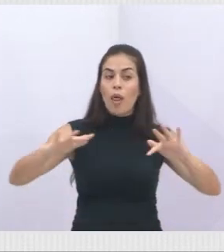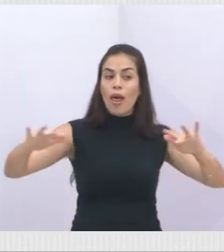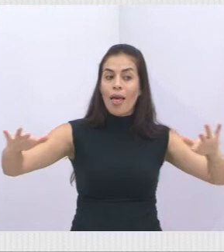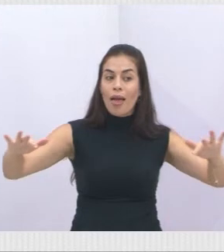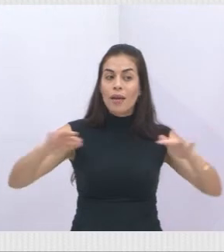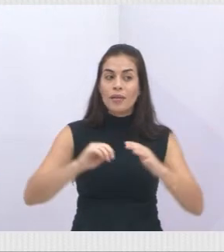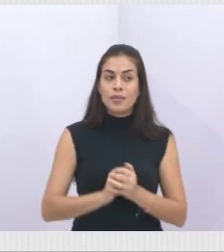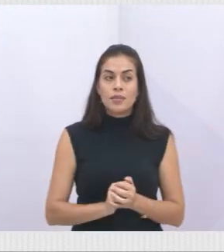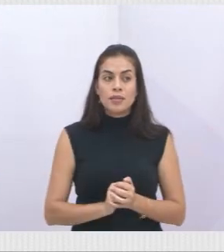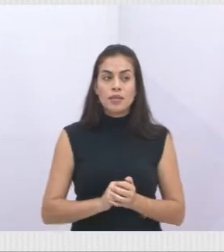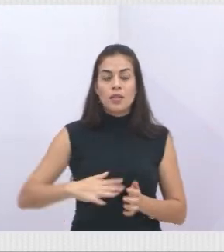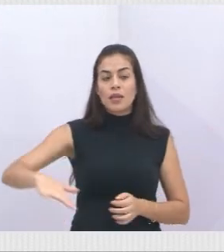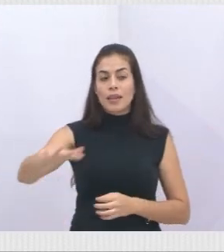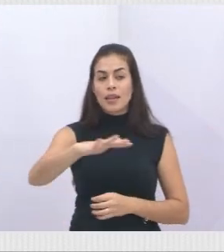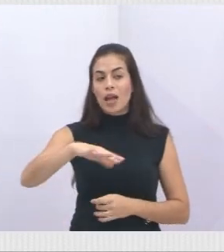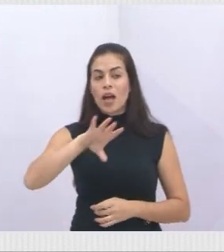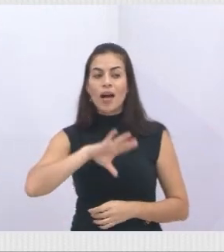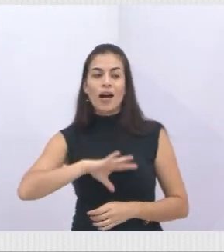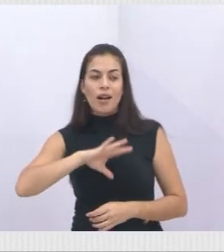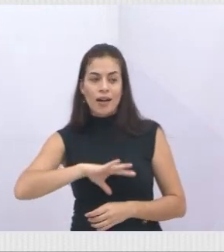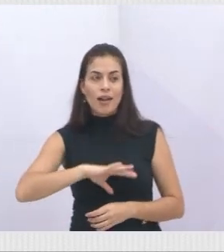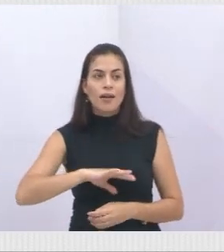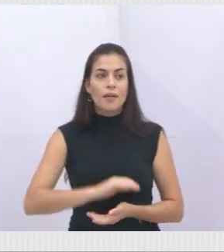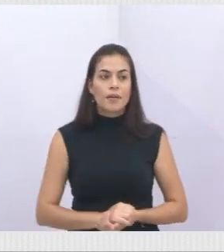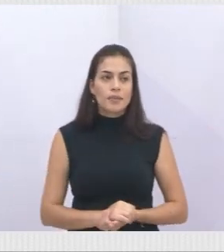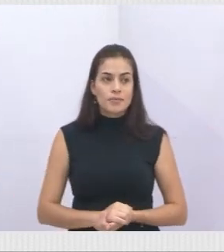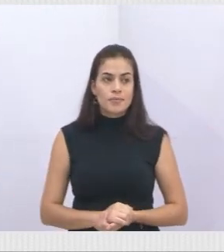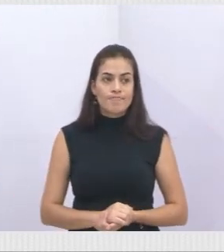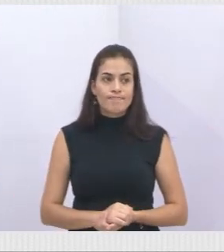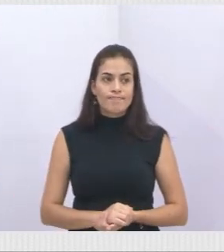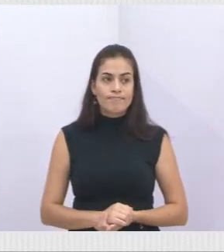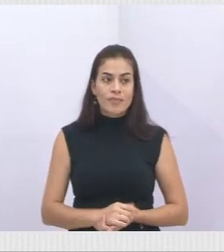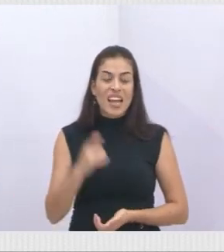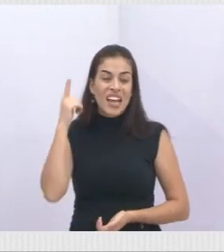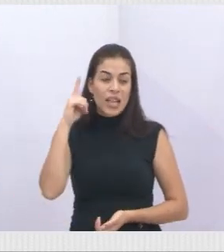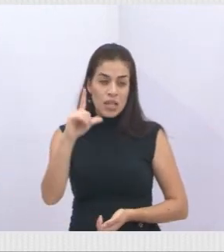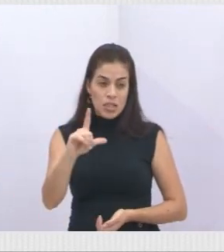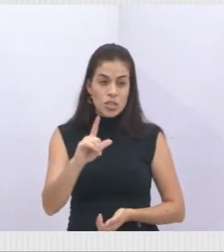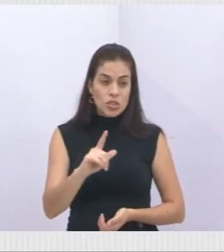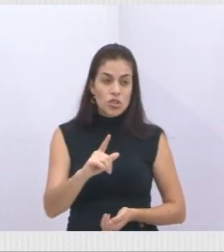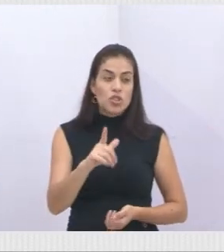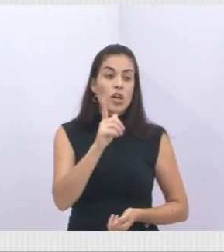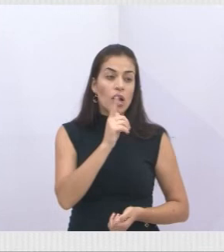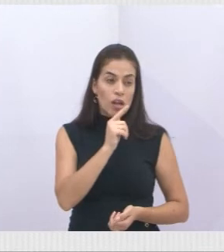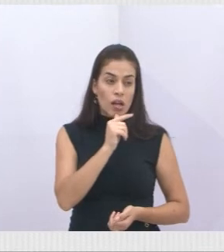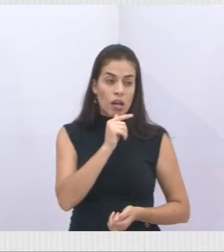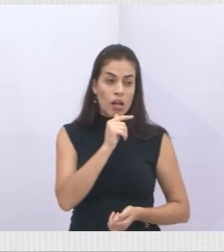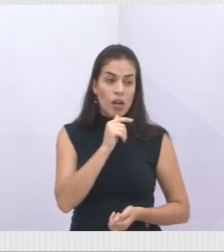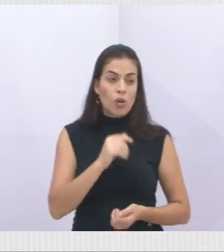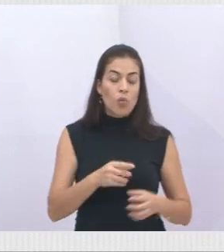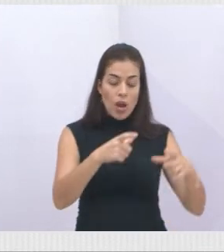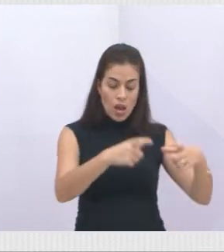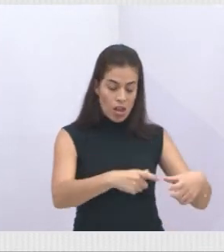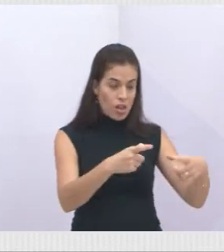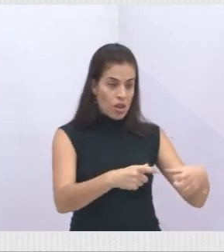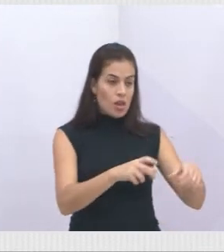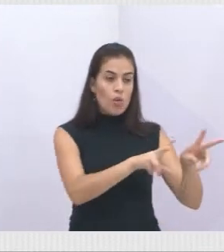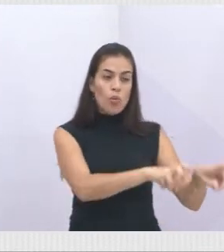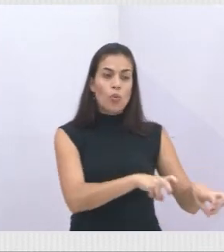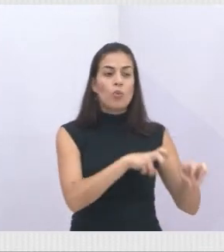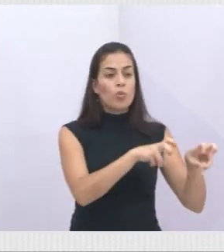E a garantia de produção de água, ela está na zona rural. Então, é uma proposta de levar esse